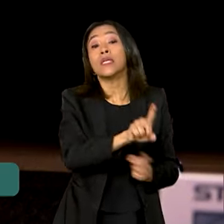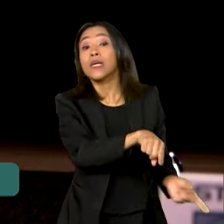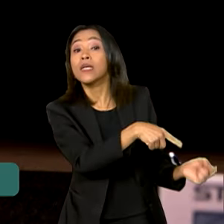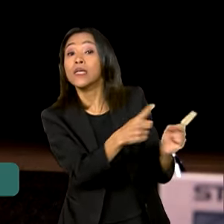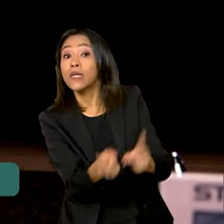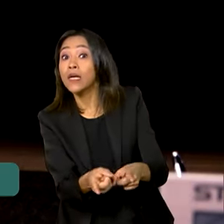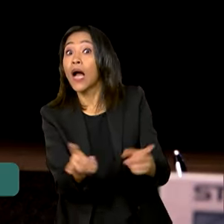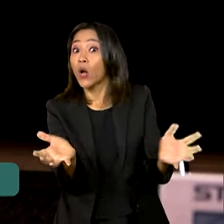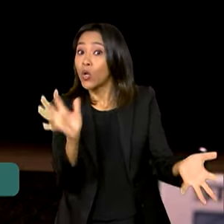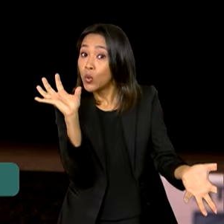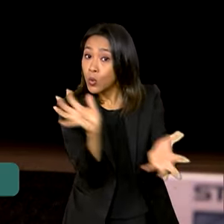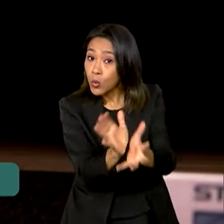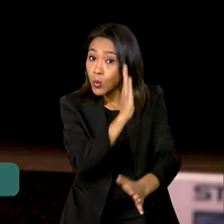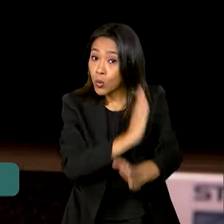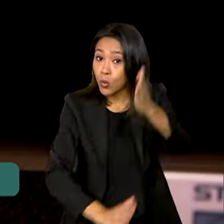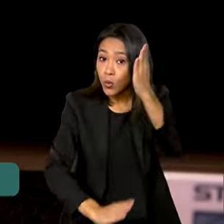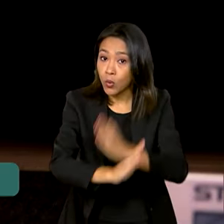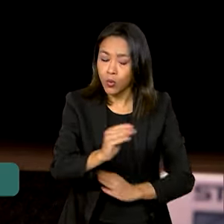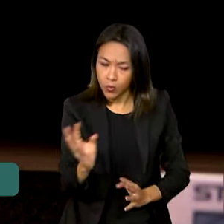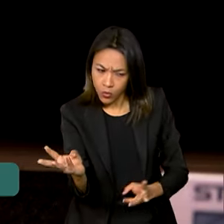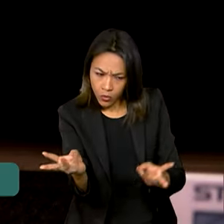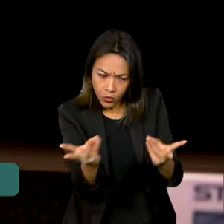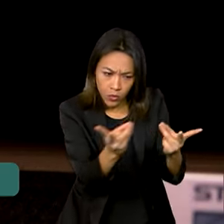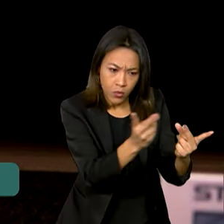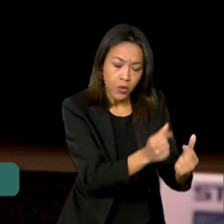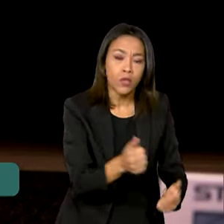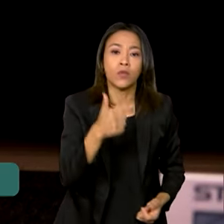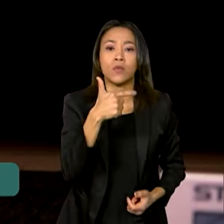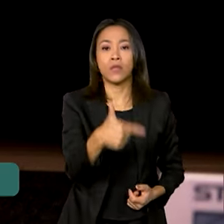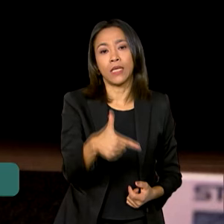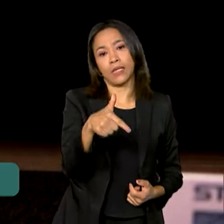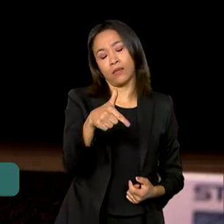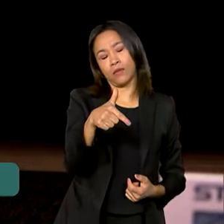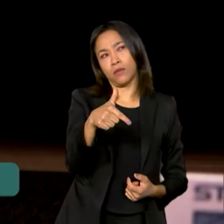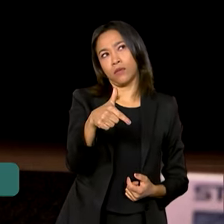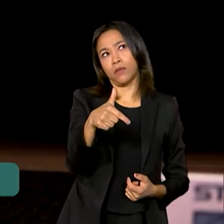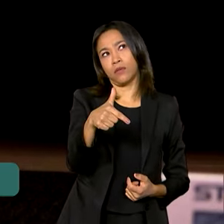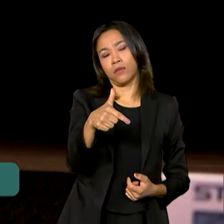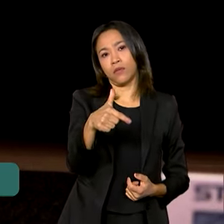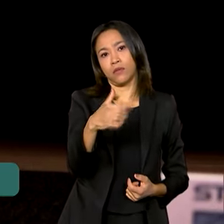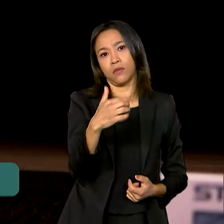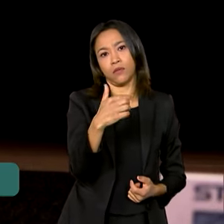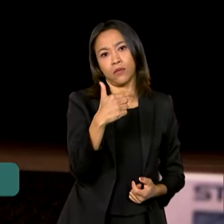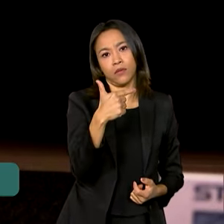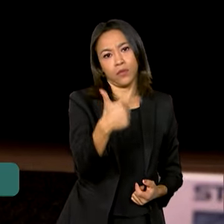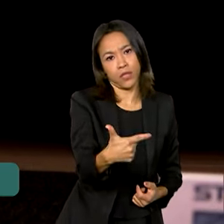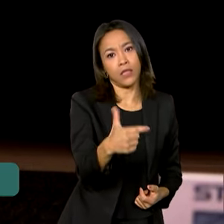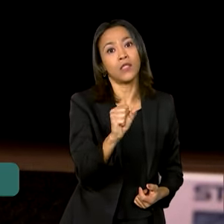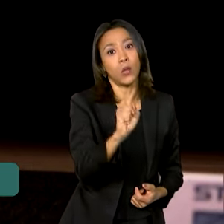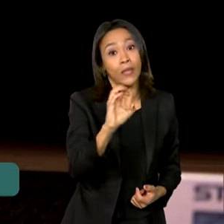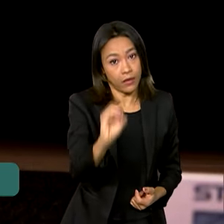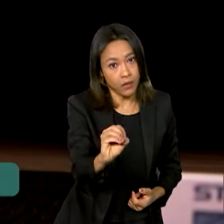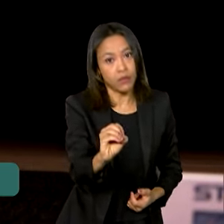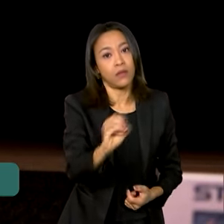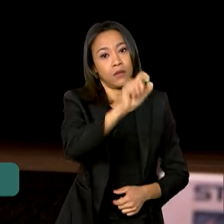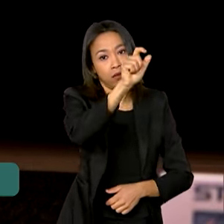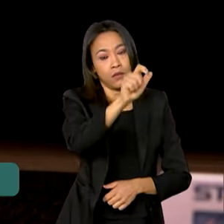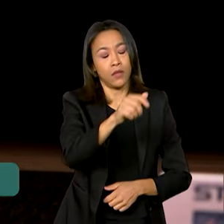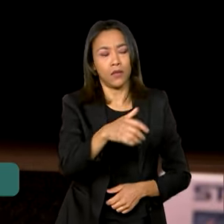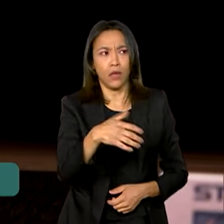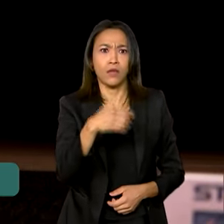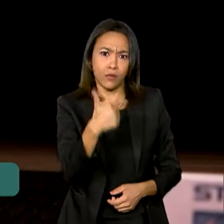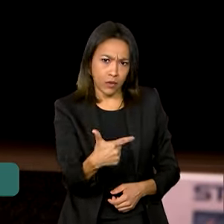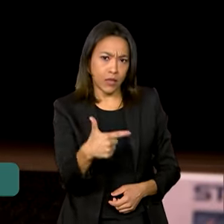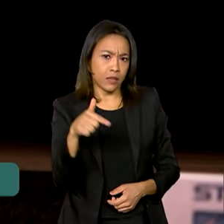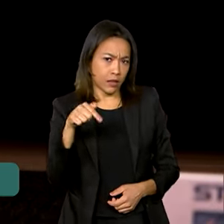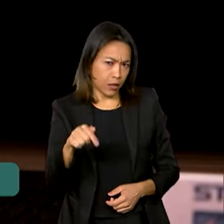paralímpicos, dos 280 atletas, 278